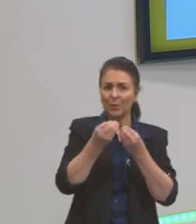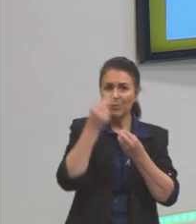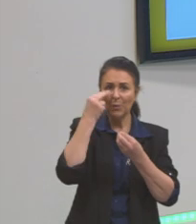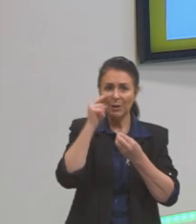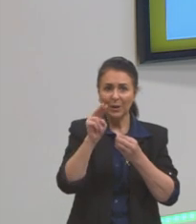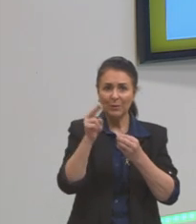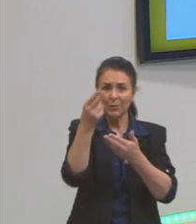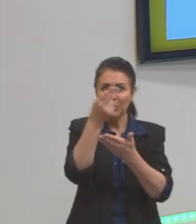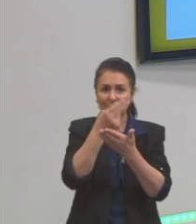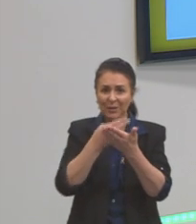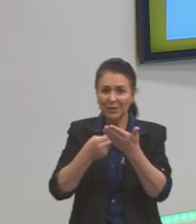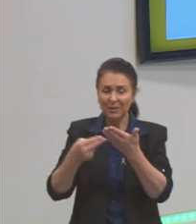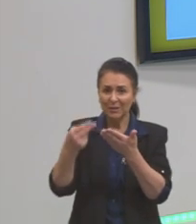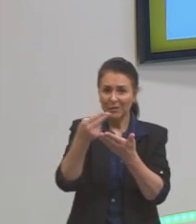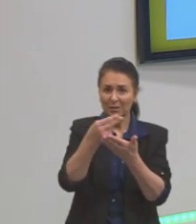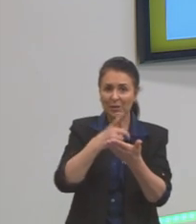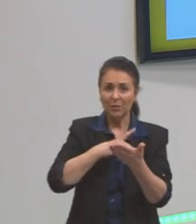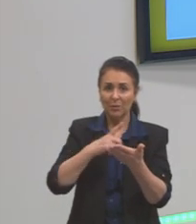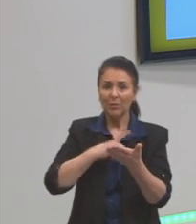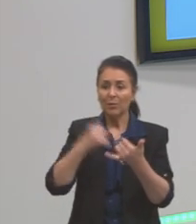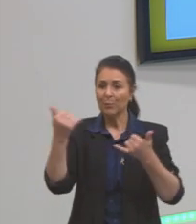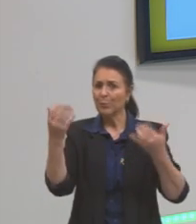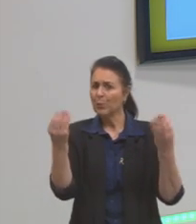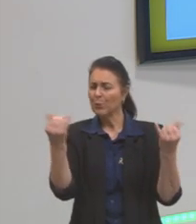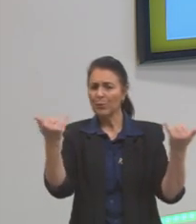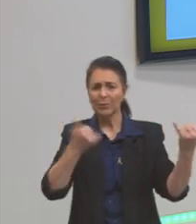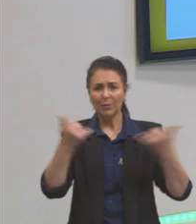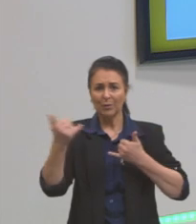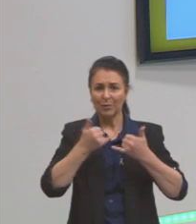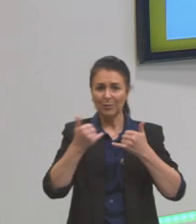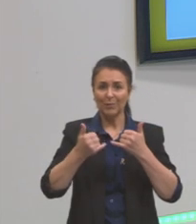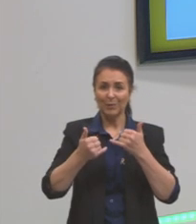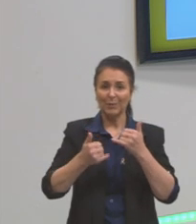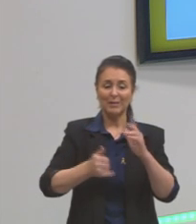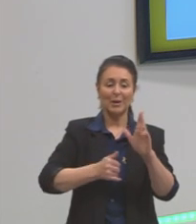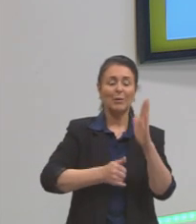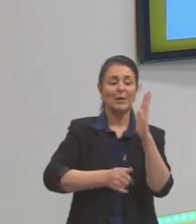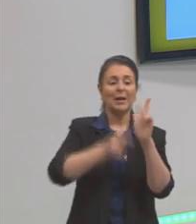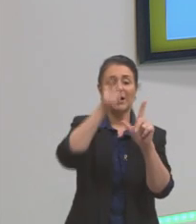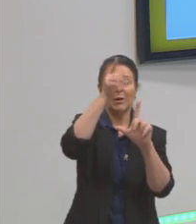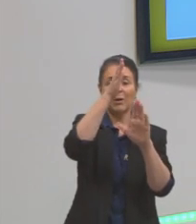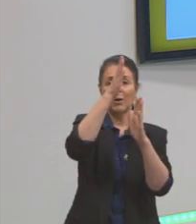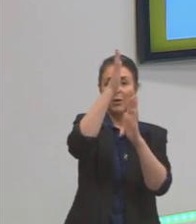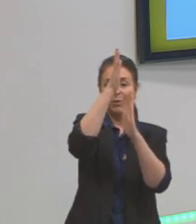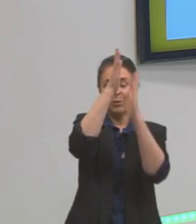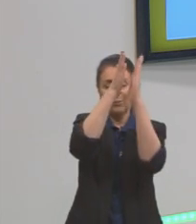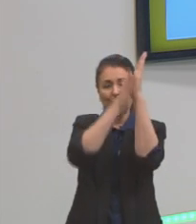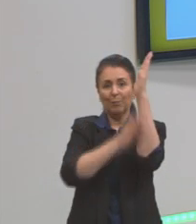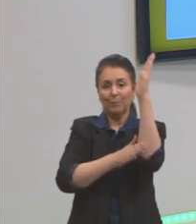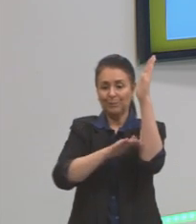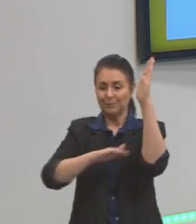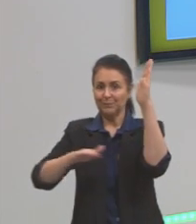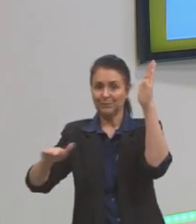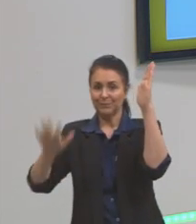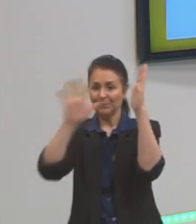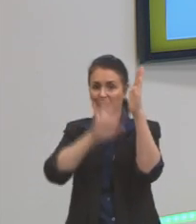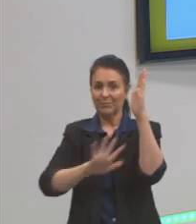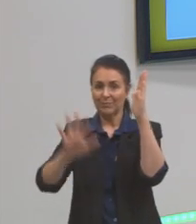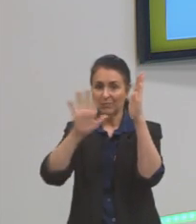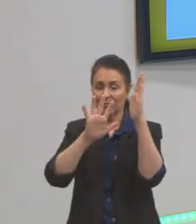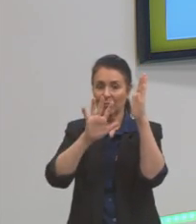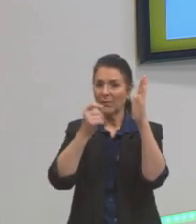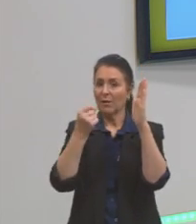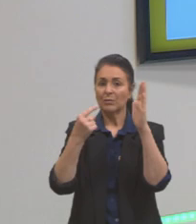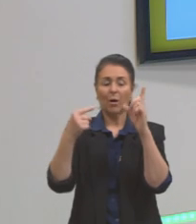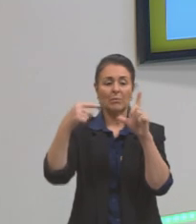o quanto existe de informação no plano cartesiano. O plano cartesiano não são só duas retas perpendiculares. Existe a